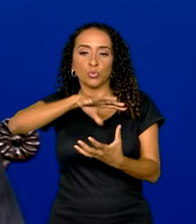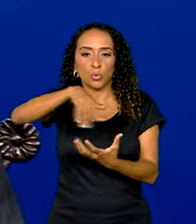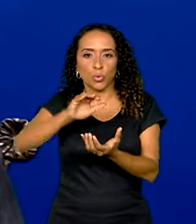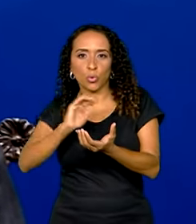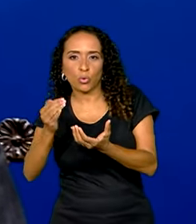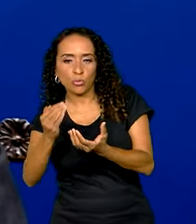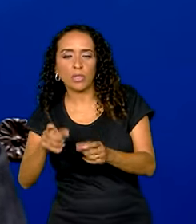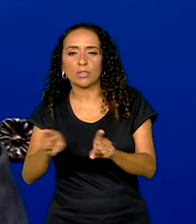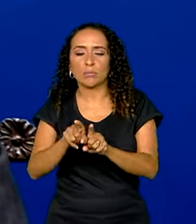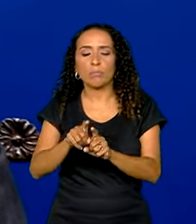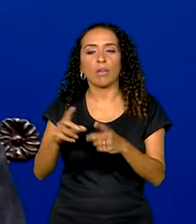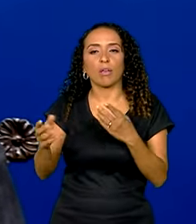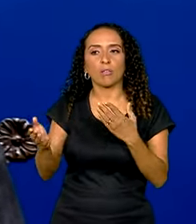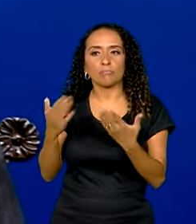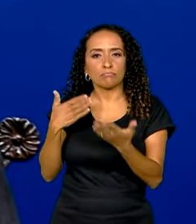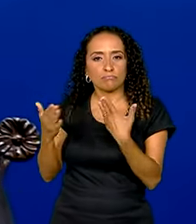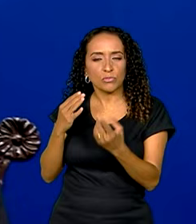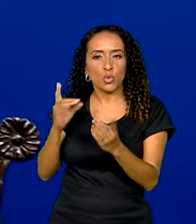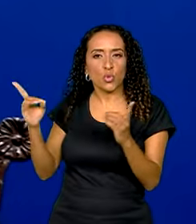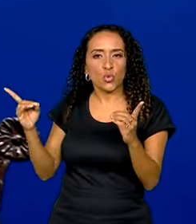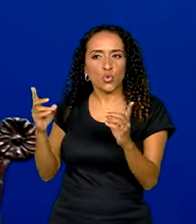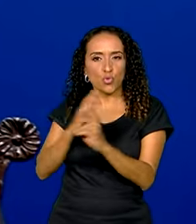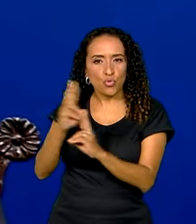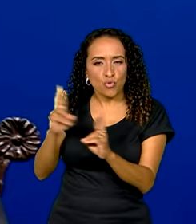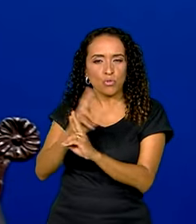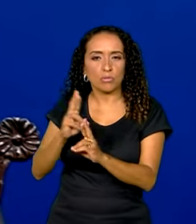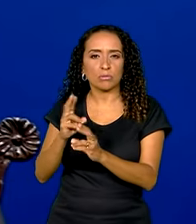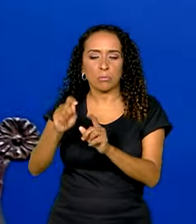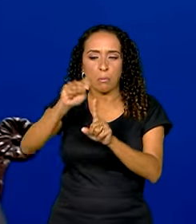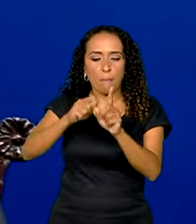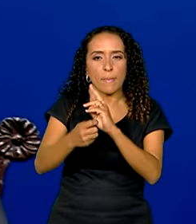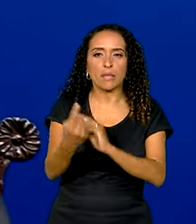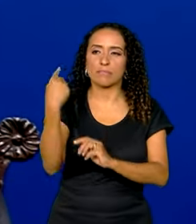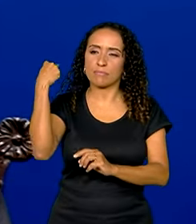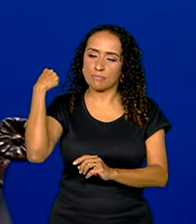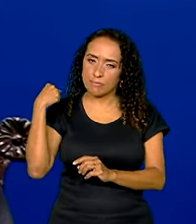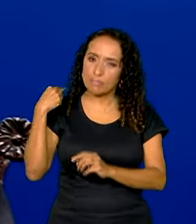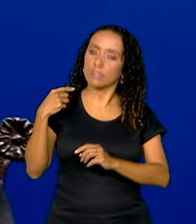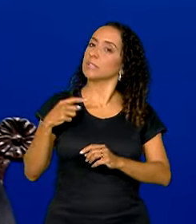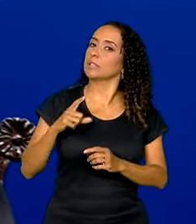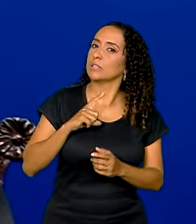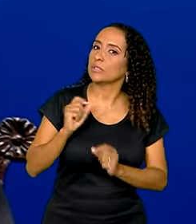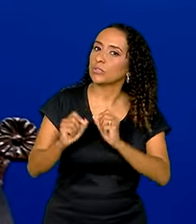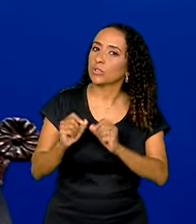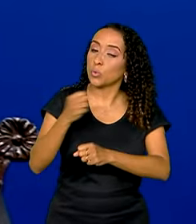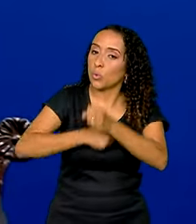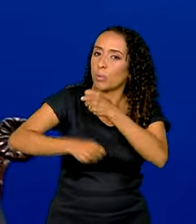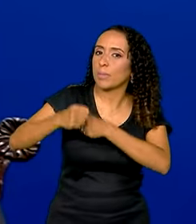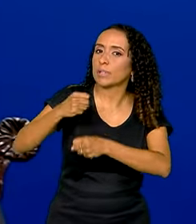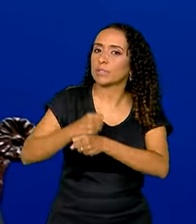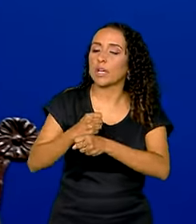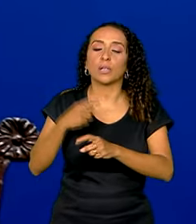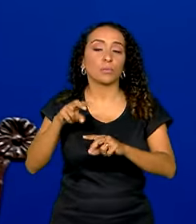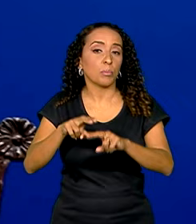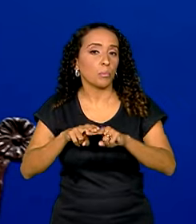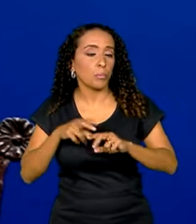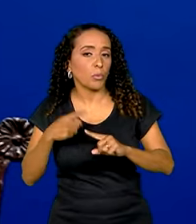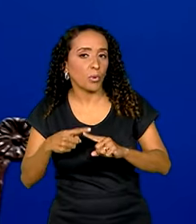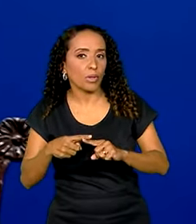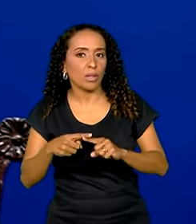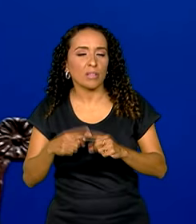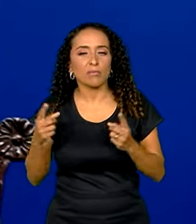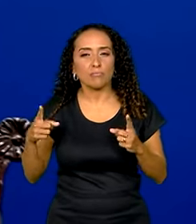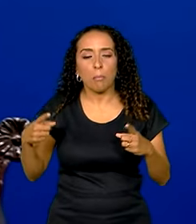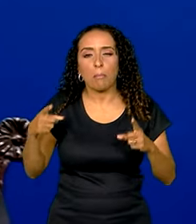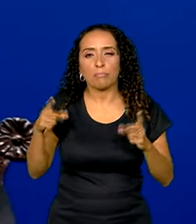o diálogo que ocorreu nos últimos meses do ano passado, justamente por conta da crise em